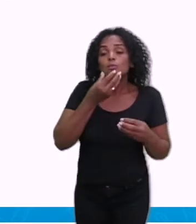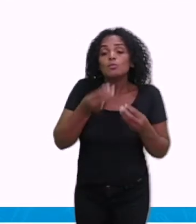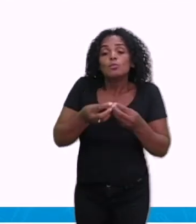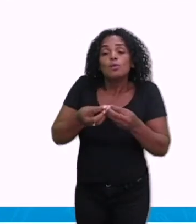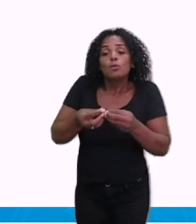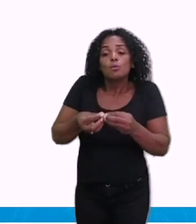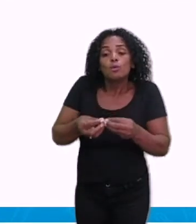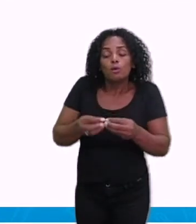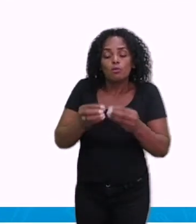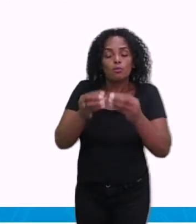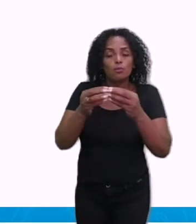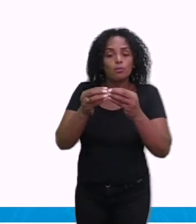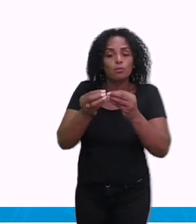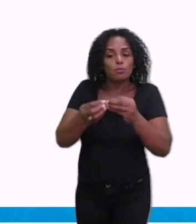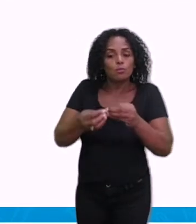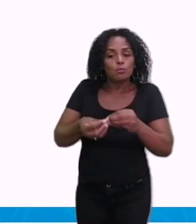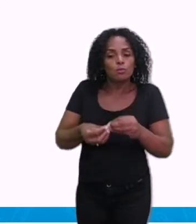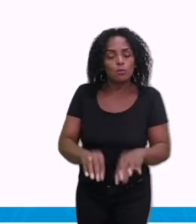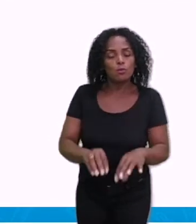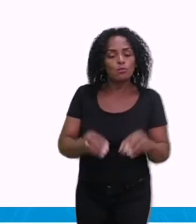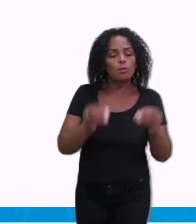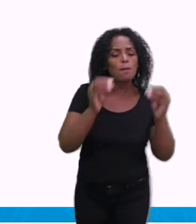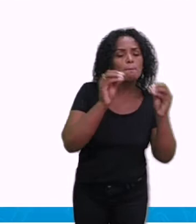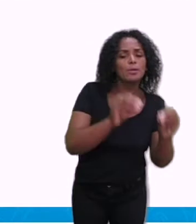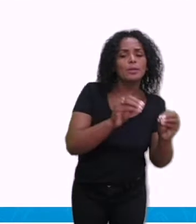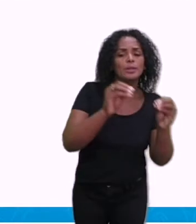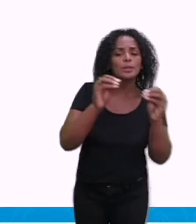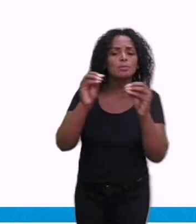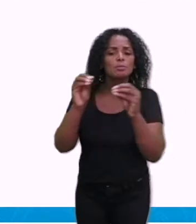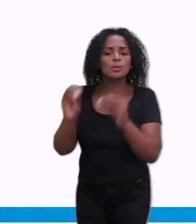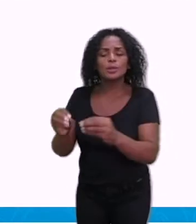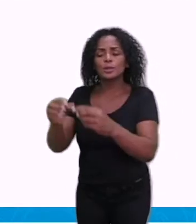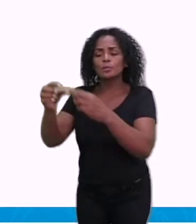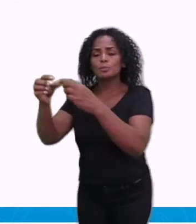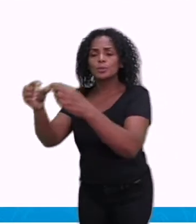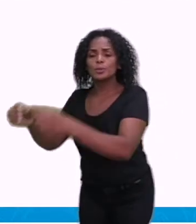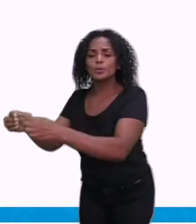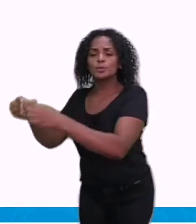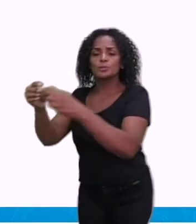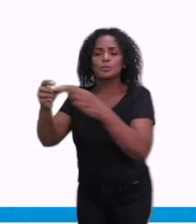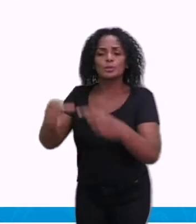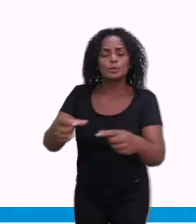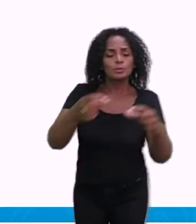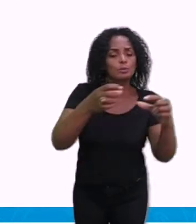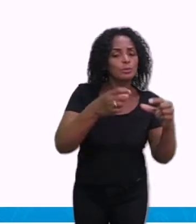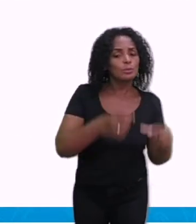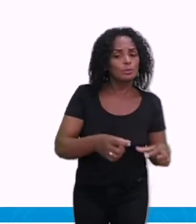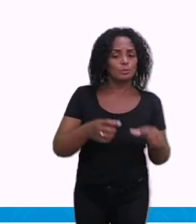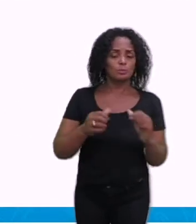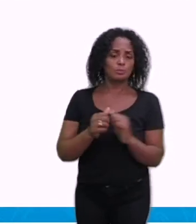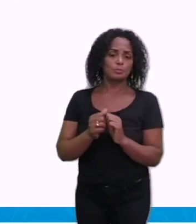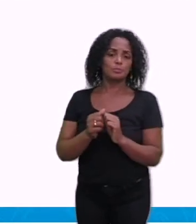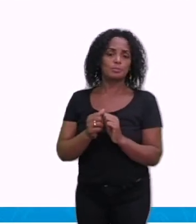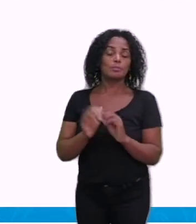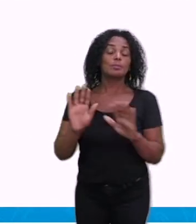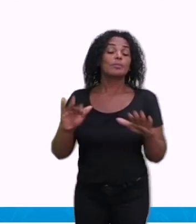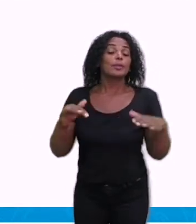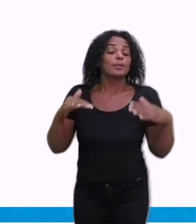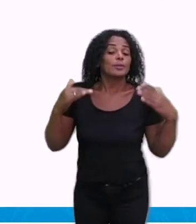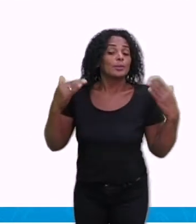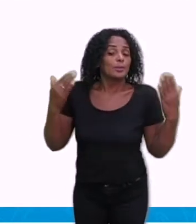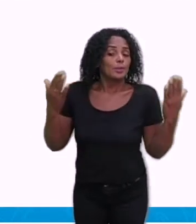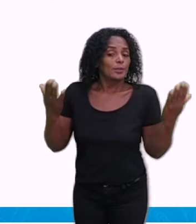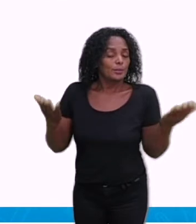Então ela coloca né, um pouquinho num criador, um pouquinho em outro, um pouquinho em outro. E aí,